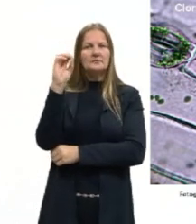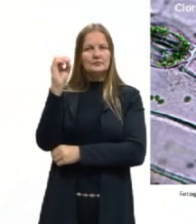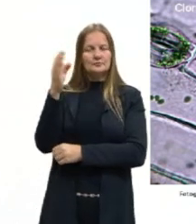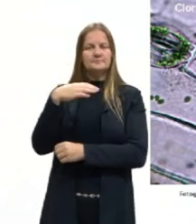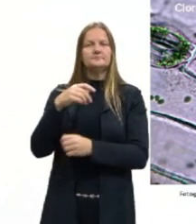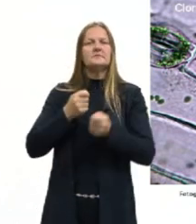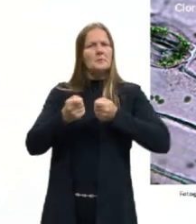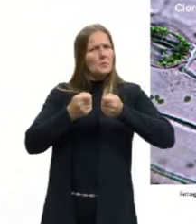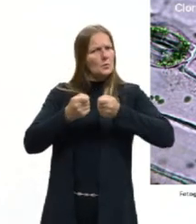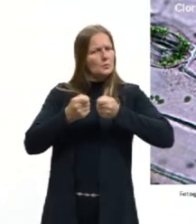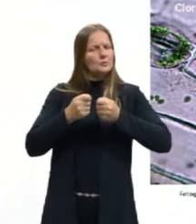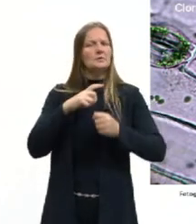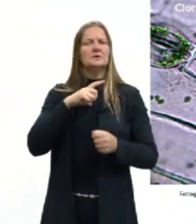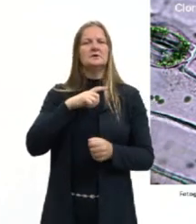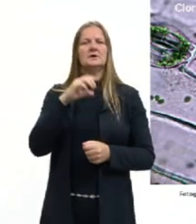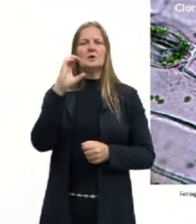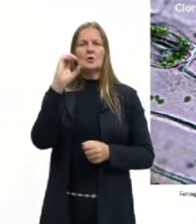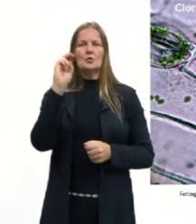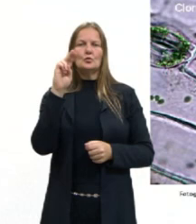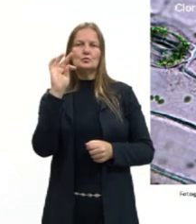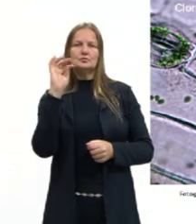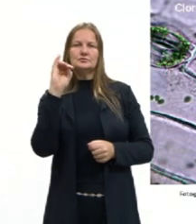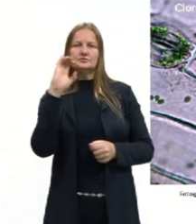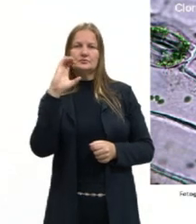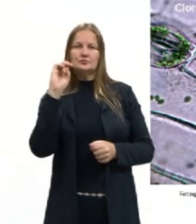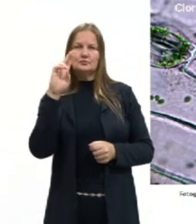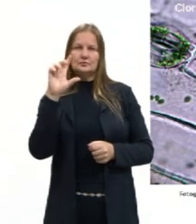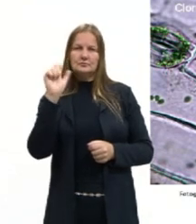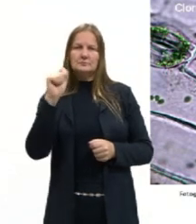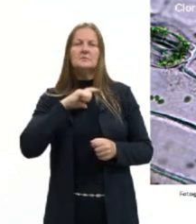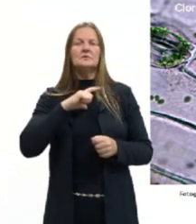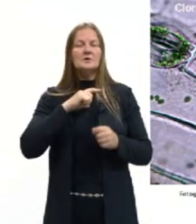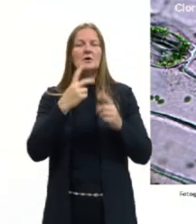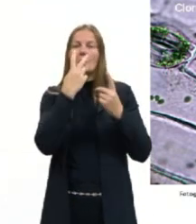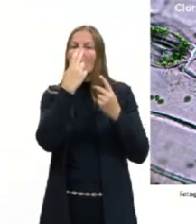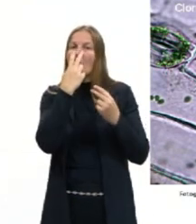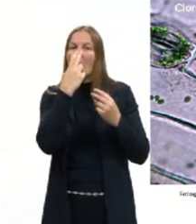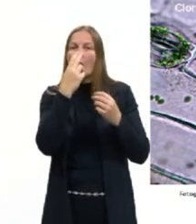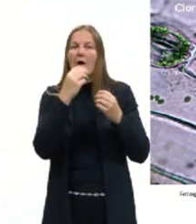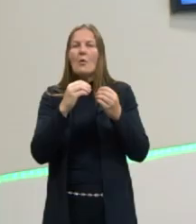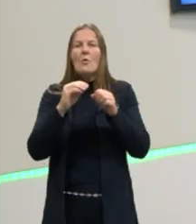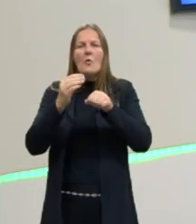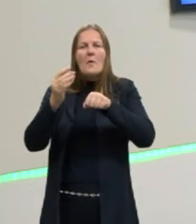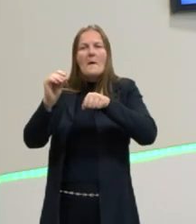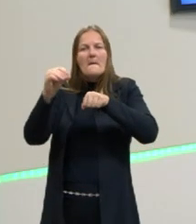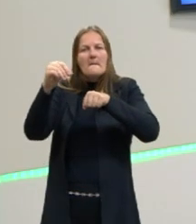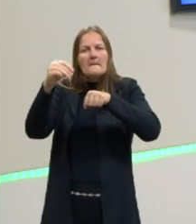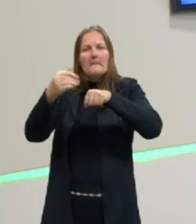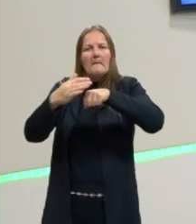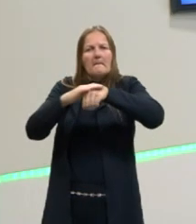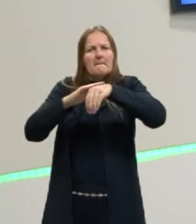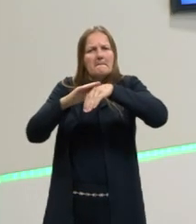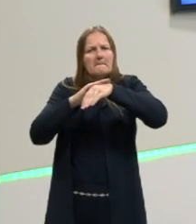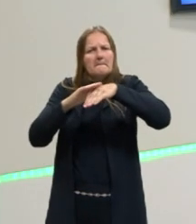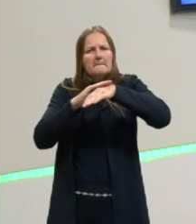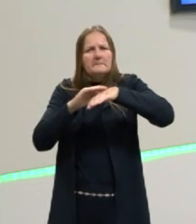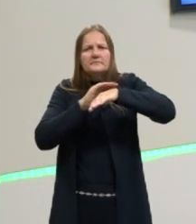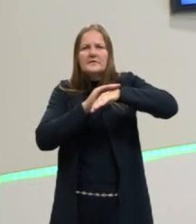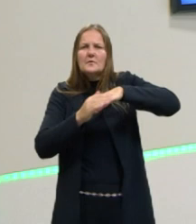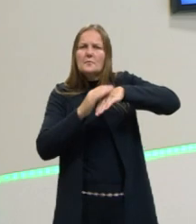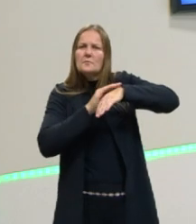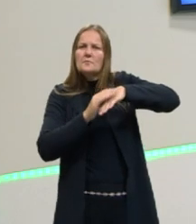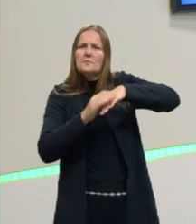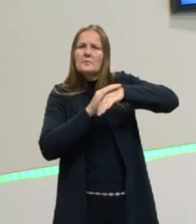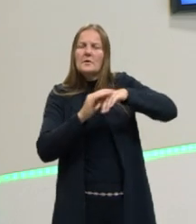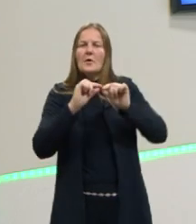controle de transpiração. Porque ela é como se fosse uma cera que impermeabiliza a